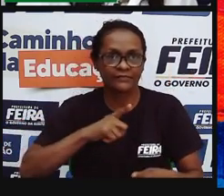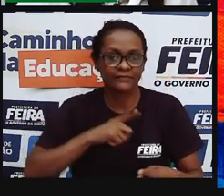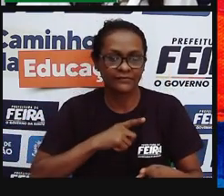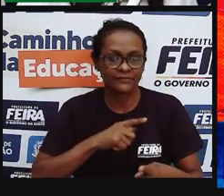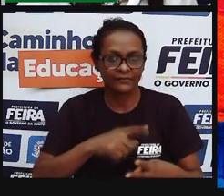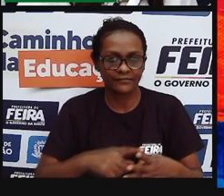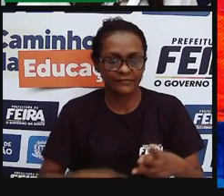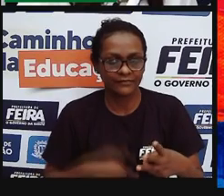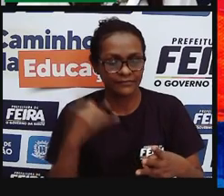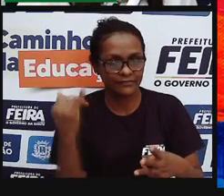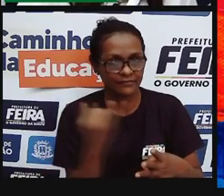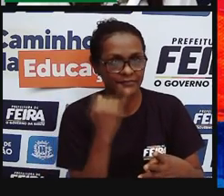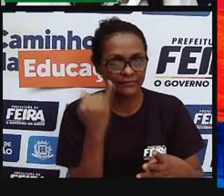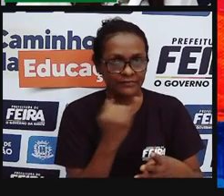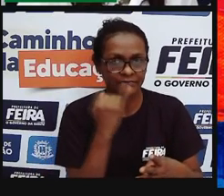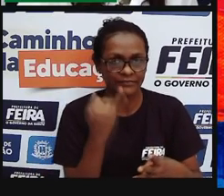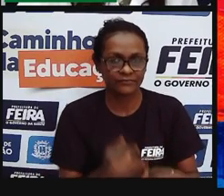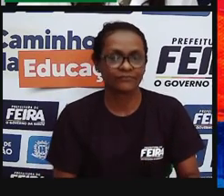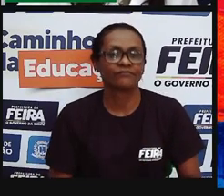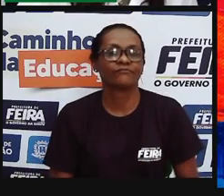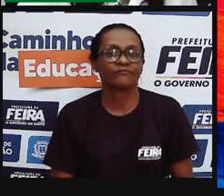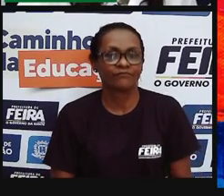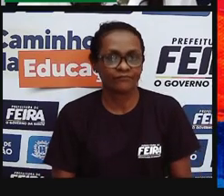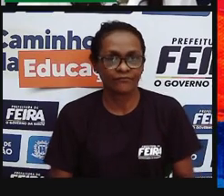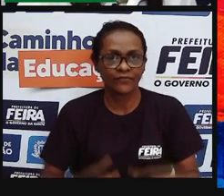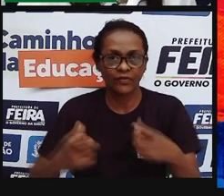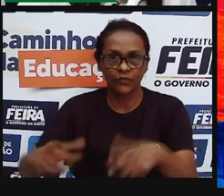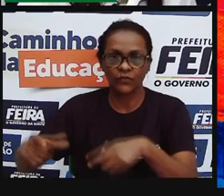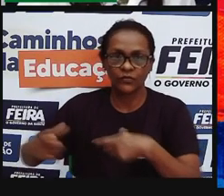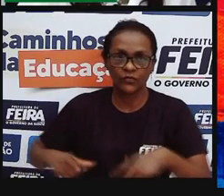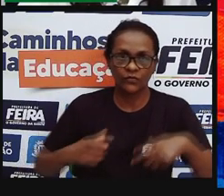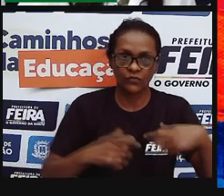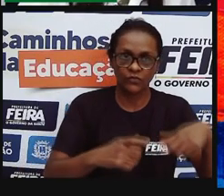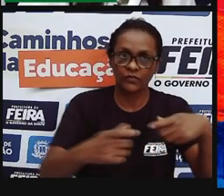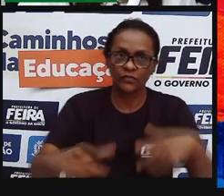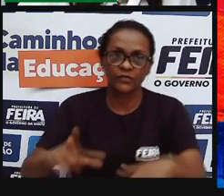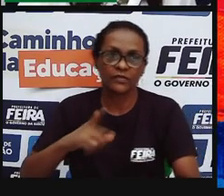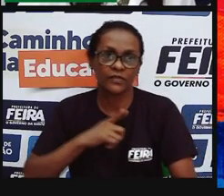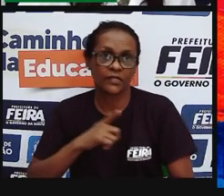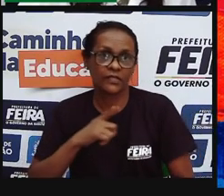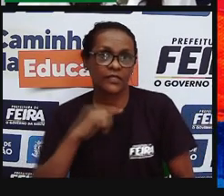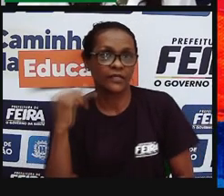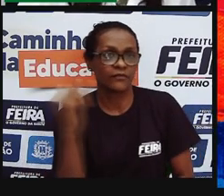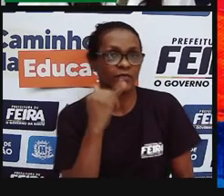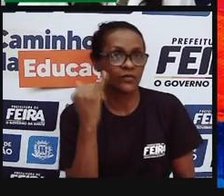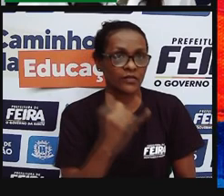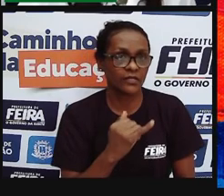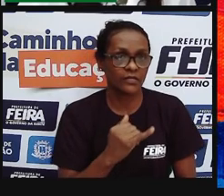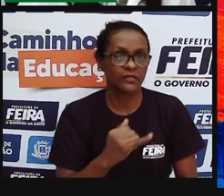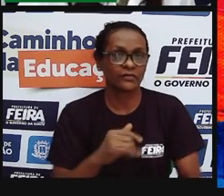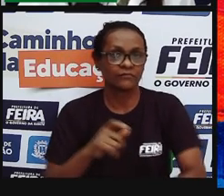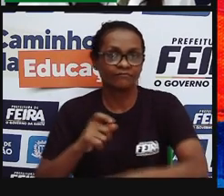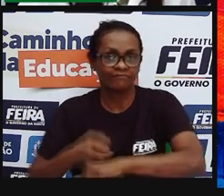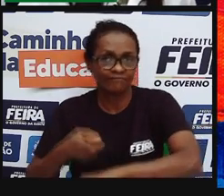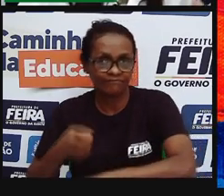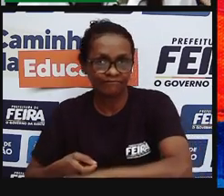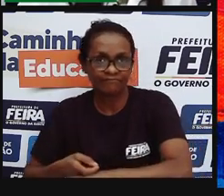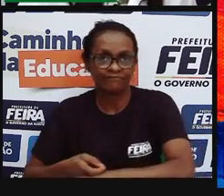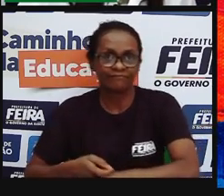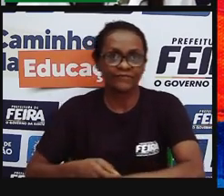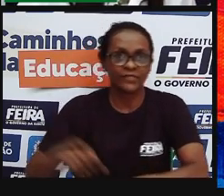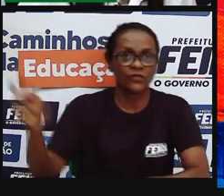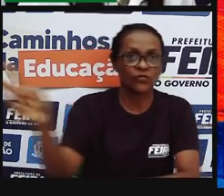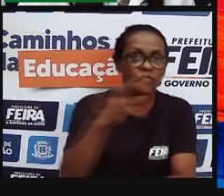pelos fatores físicos e químicos do ambiente. E esses fatores físicos e químicos, como o solo, a temperatura, o ar,